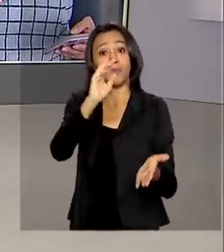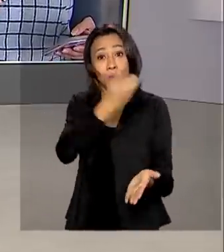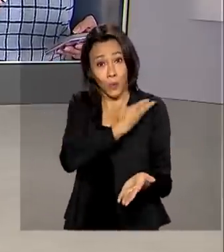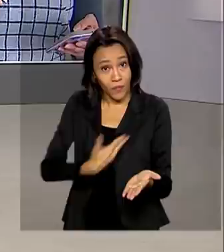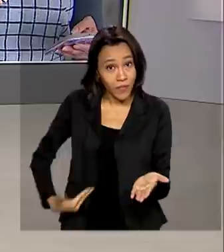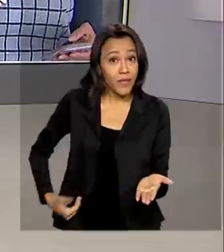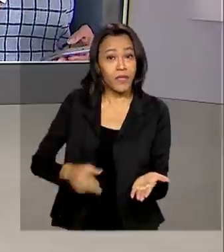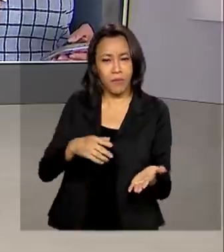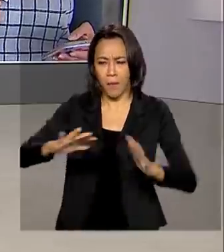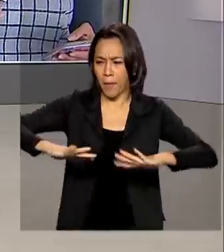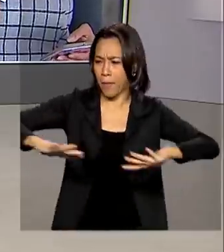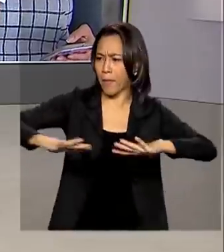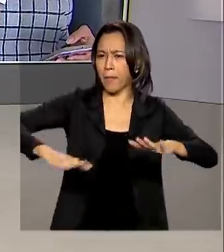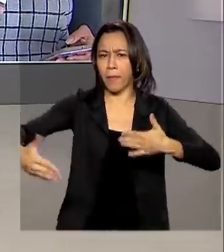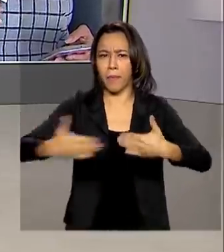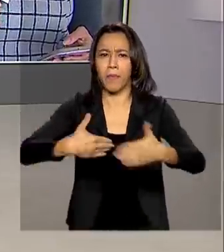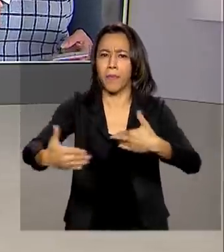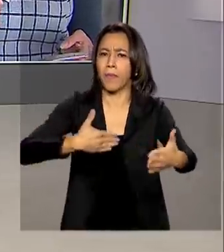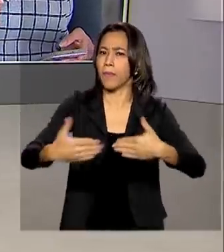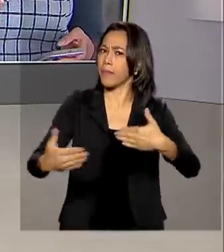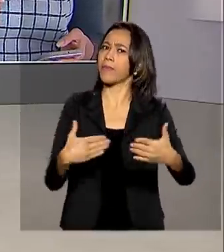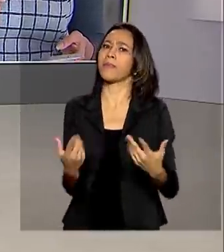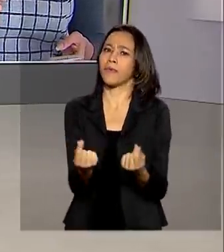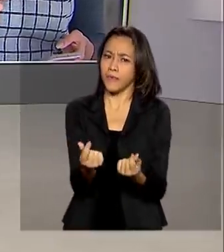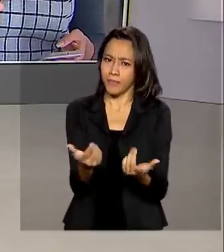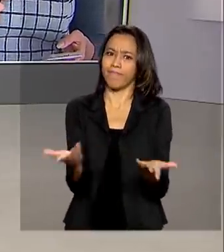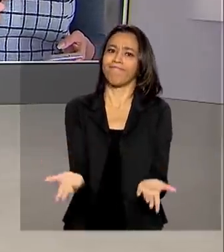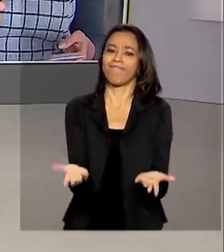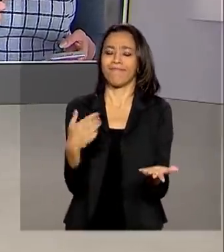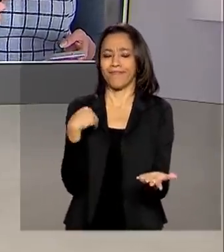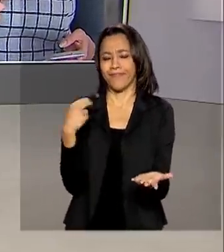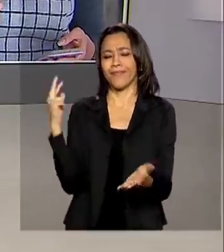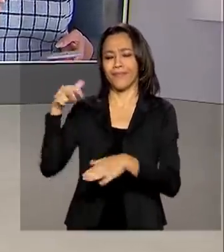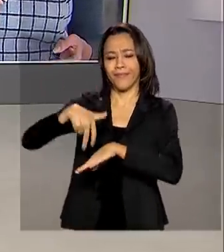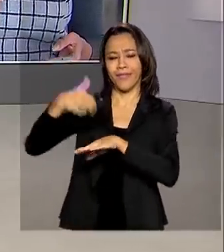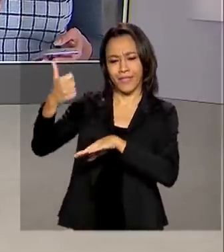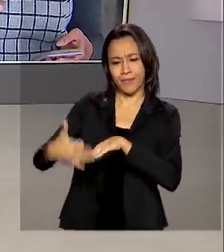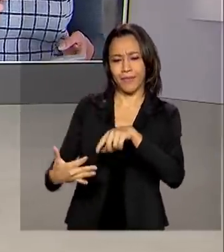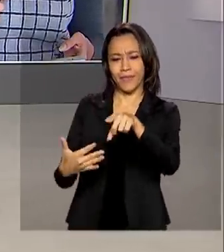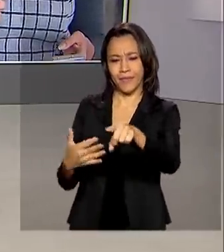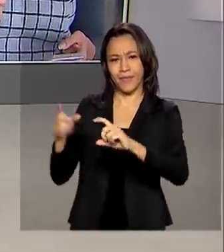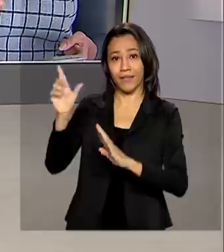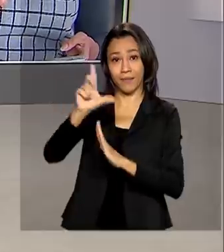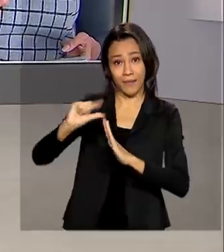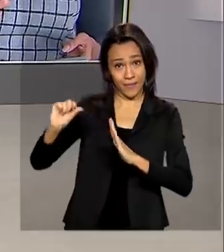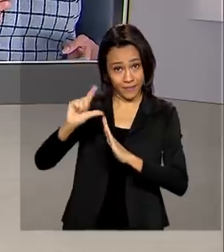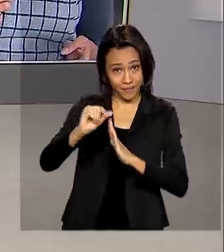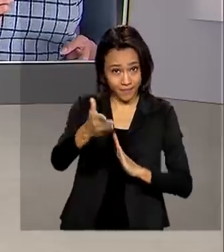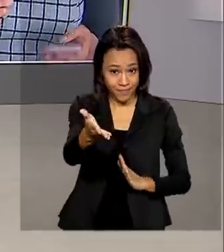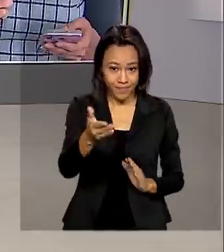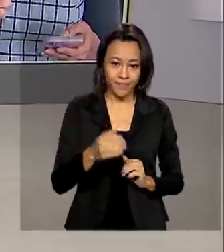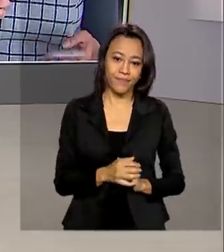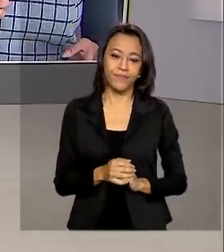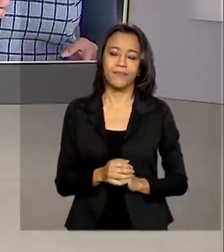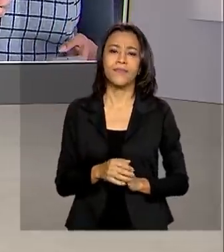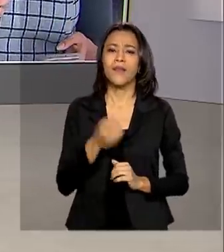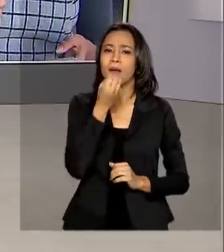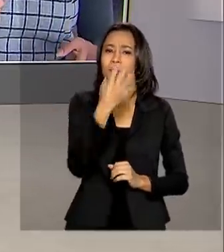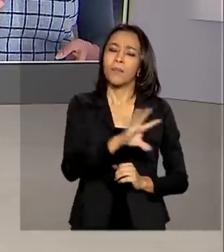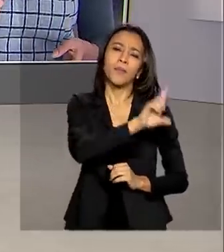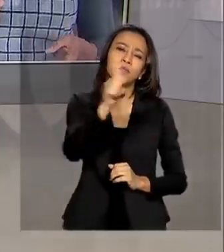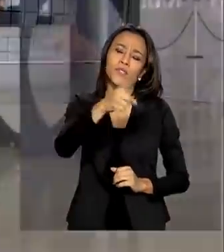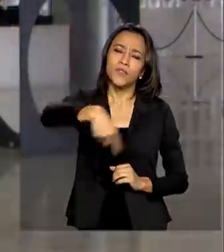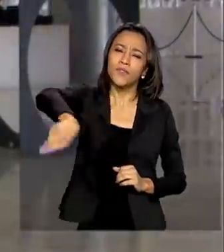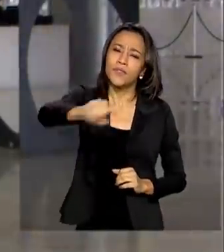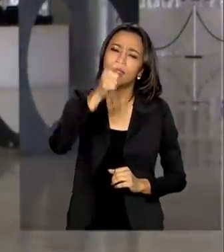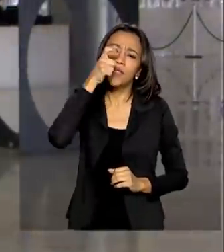comércio e movimentar a economia. Selma Dias, direto do Palácio do Planalto, conta pra gente. Bom dia, Selma. Oi, Renata. Bom dia pra você e também pra quem